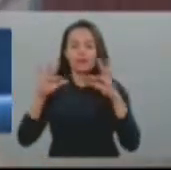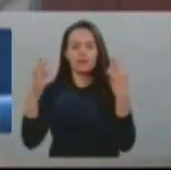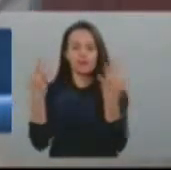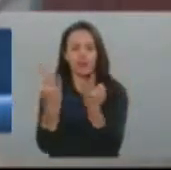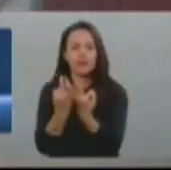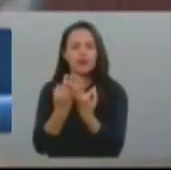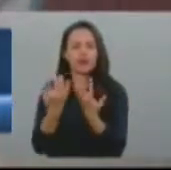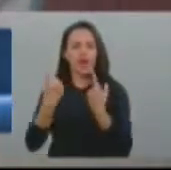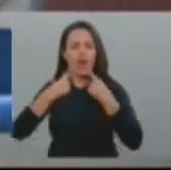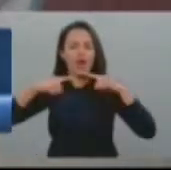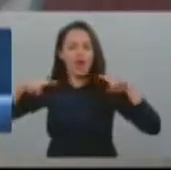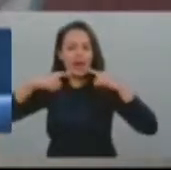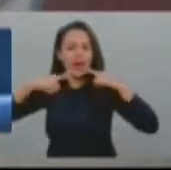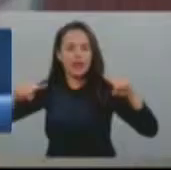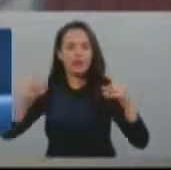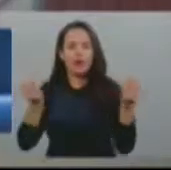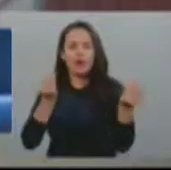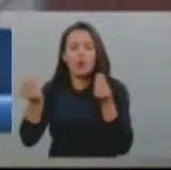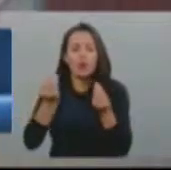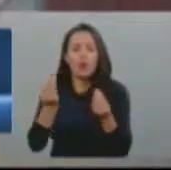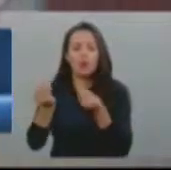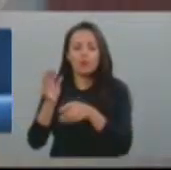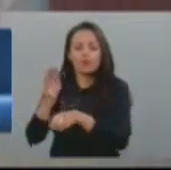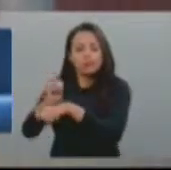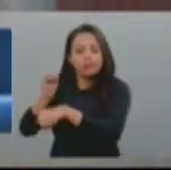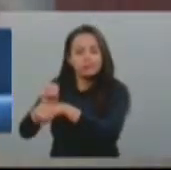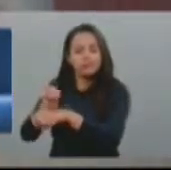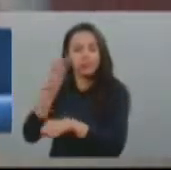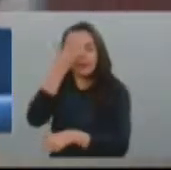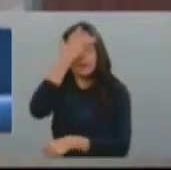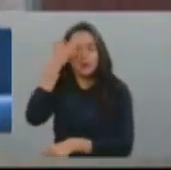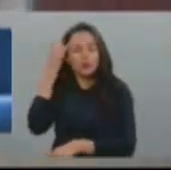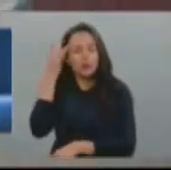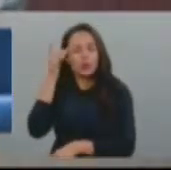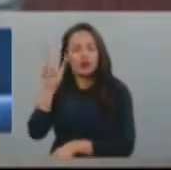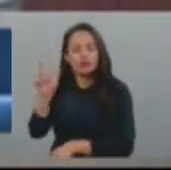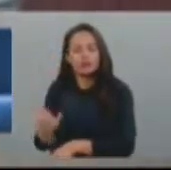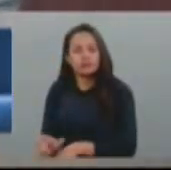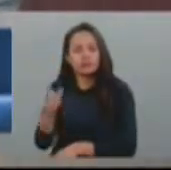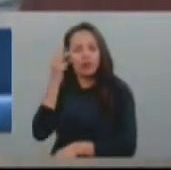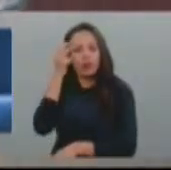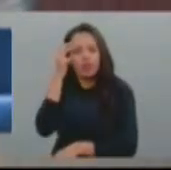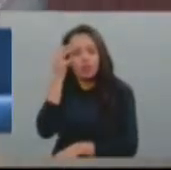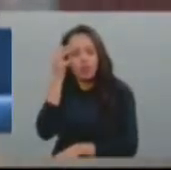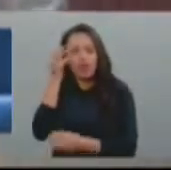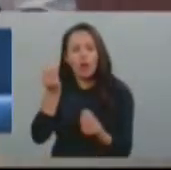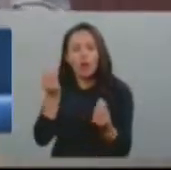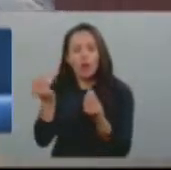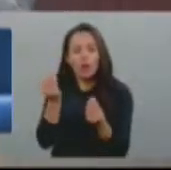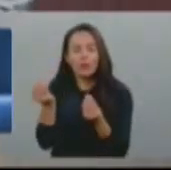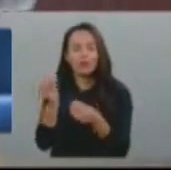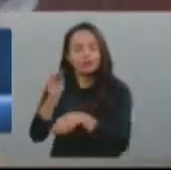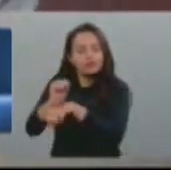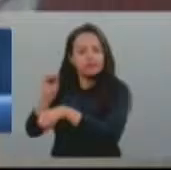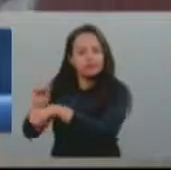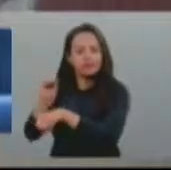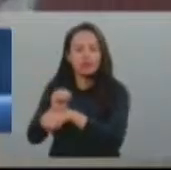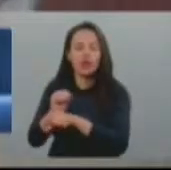cobrando um caminho novo a seguir, ou então a recuperação do hospital, a sua